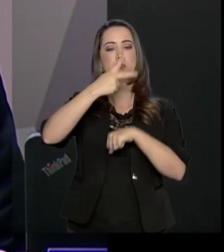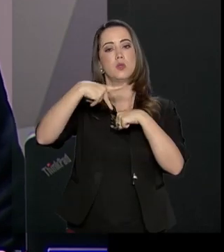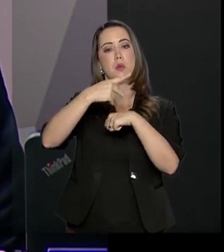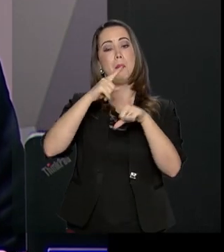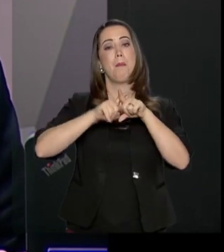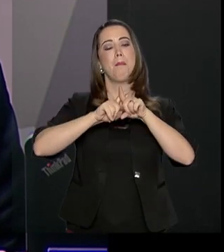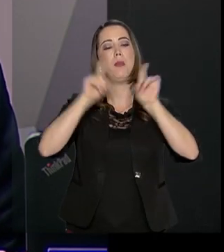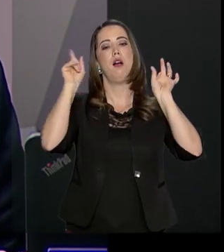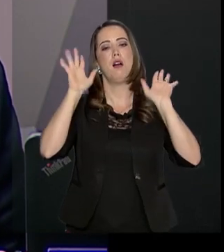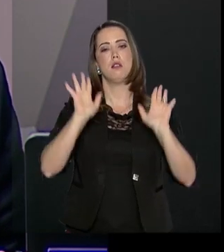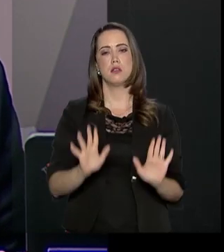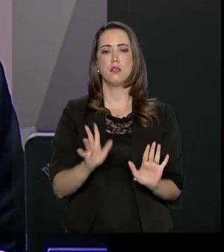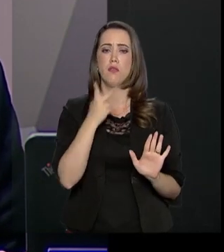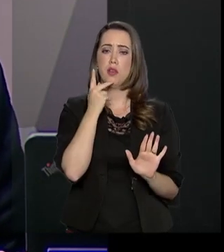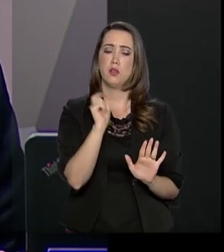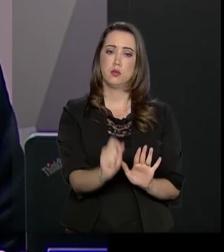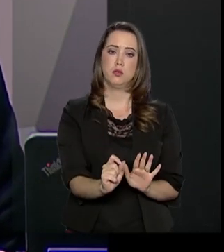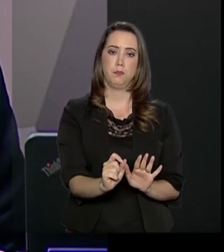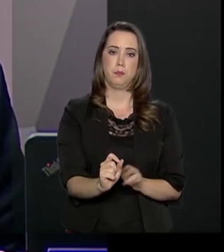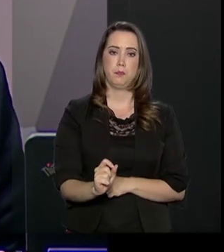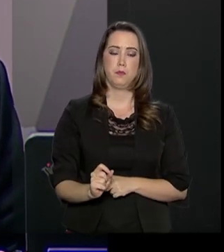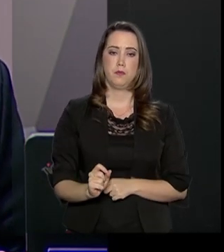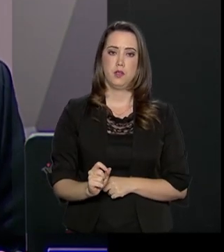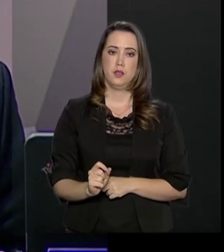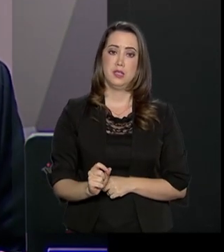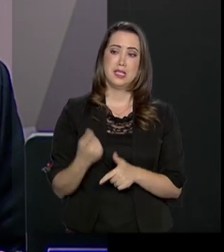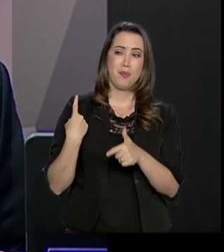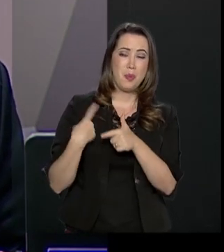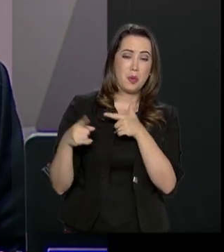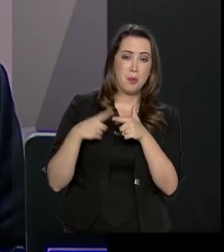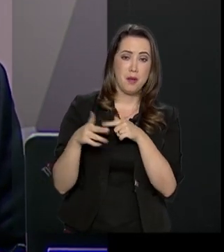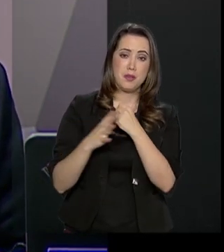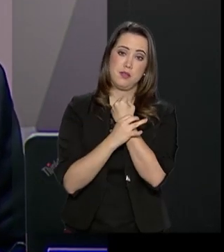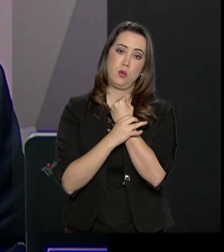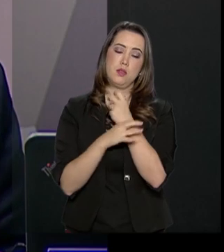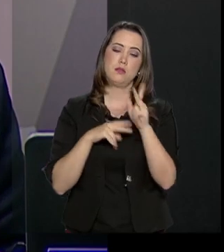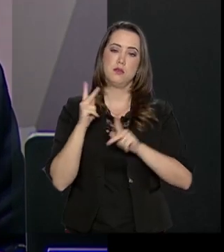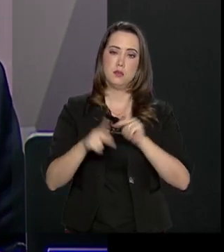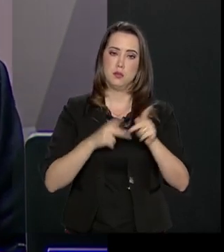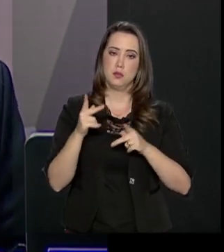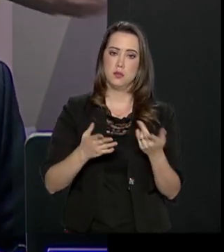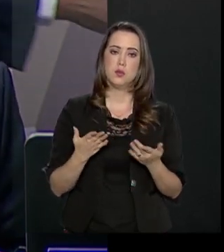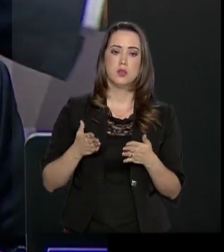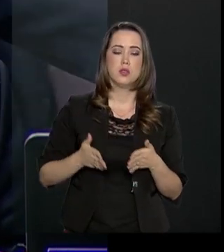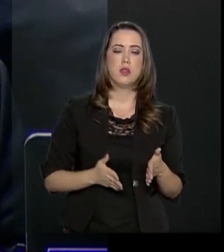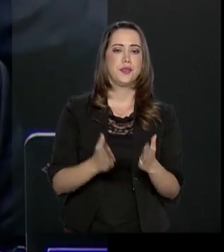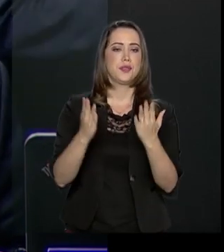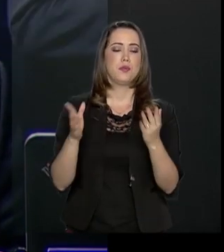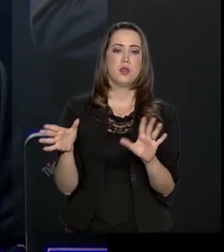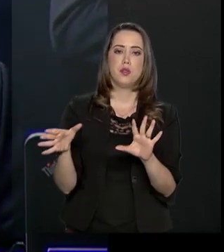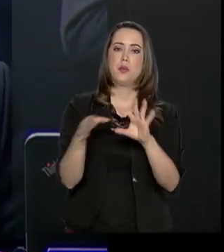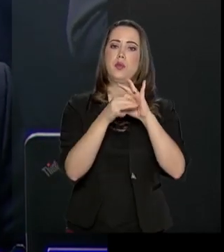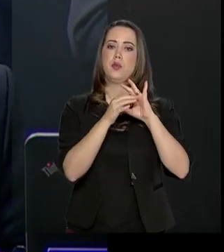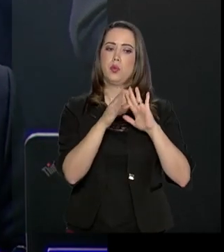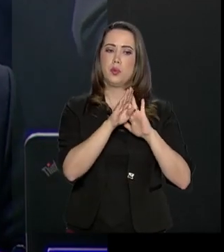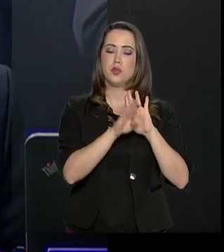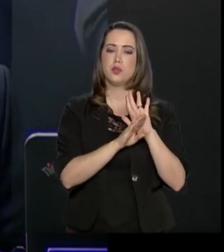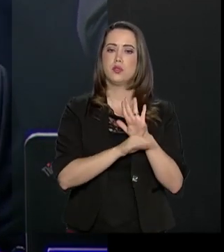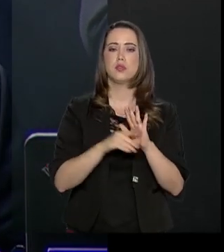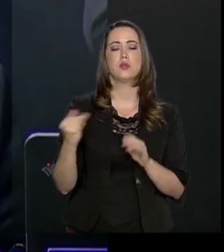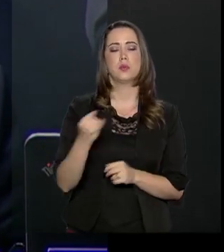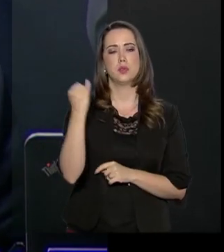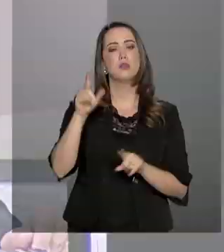Mas, o que eu tenho argumentado é que essa questão da segurança pública e nessa linha se insere o projeto também é